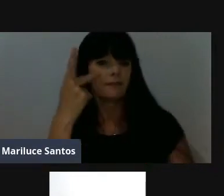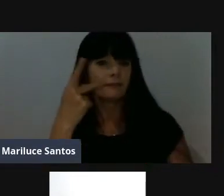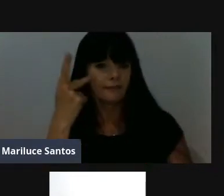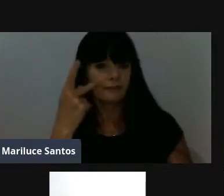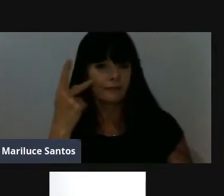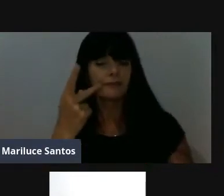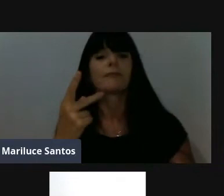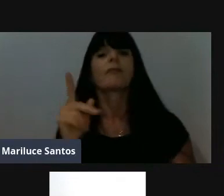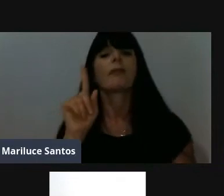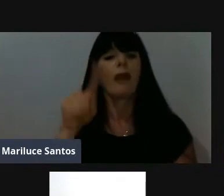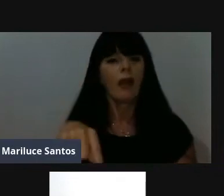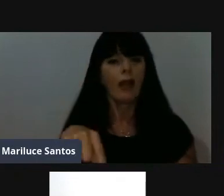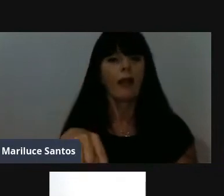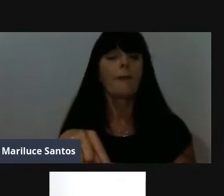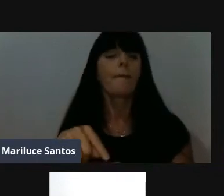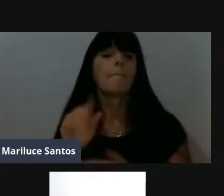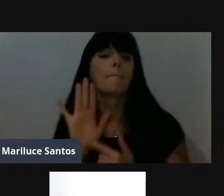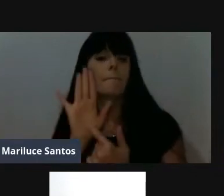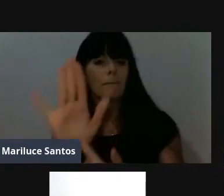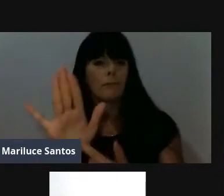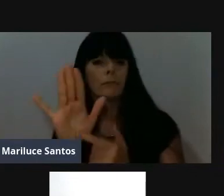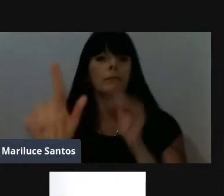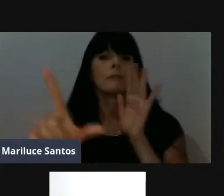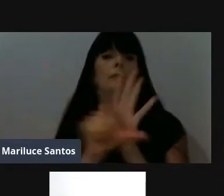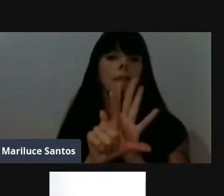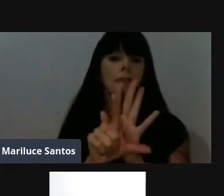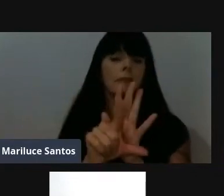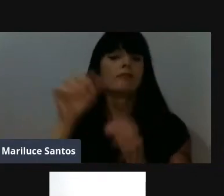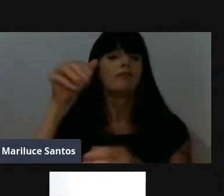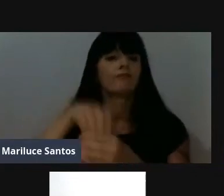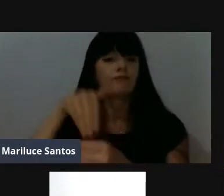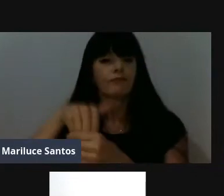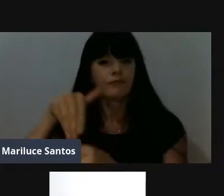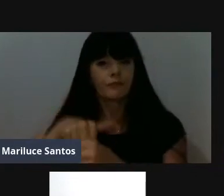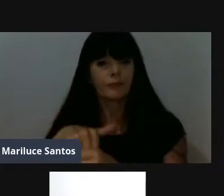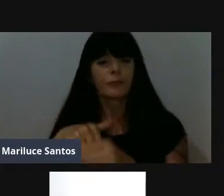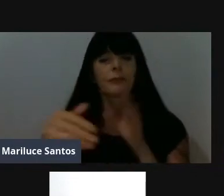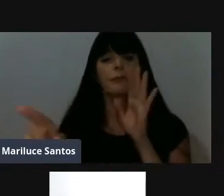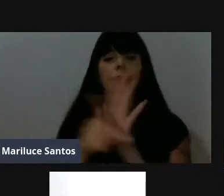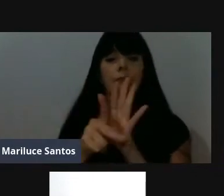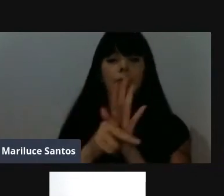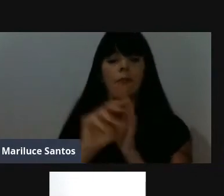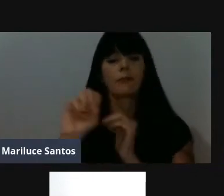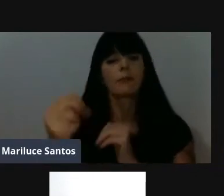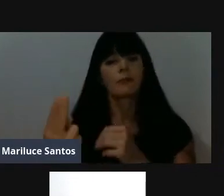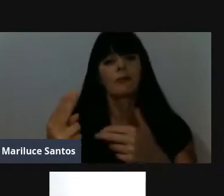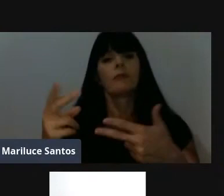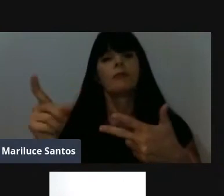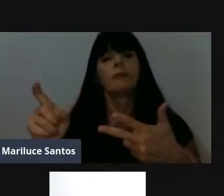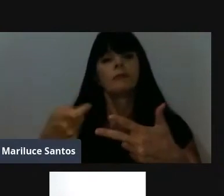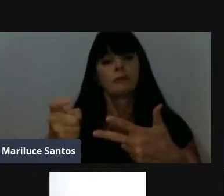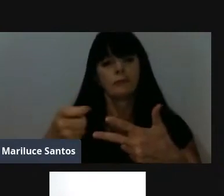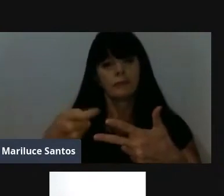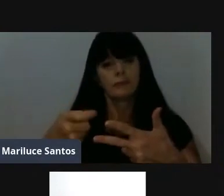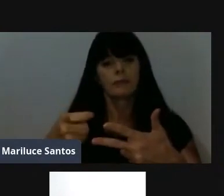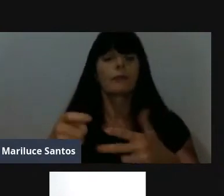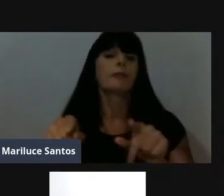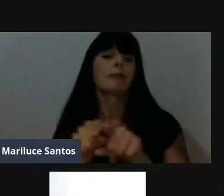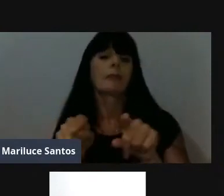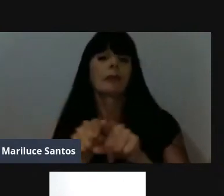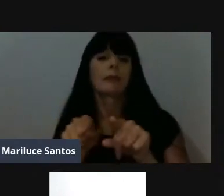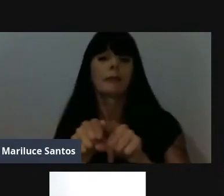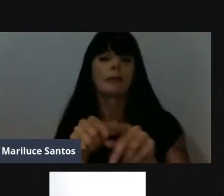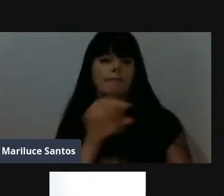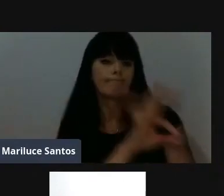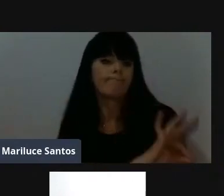ou seja, apresentar, votar proposições, sejam próprias, ou seja, do executivo, e ainda fiscalizar os atos